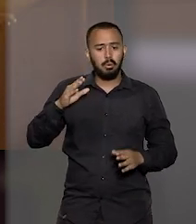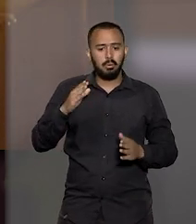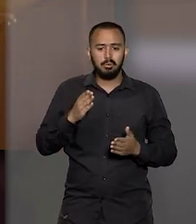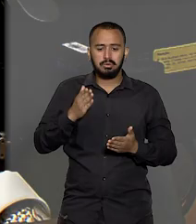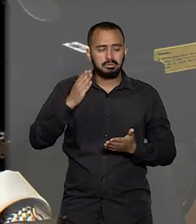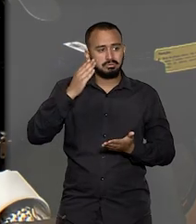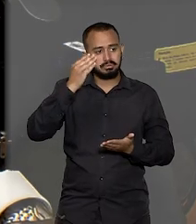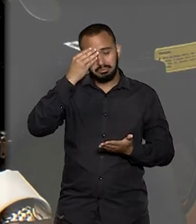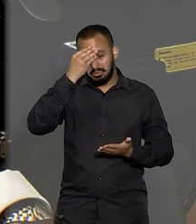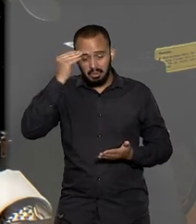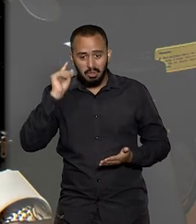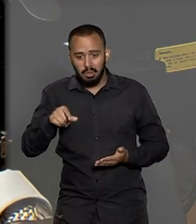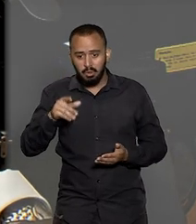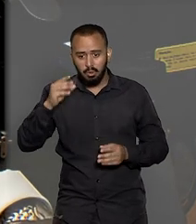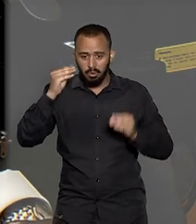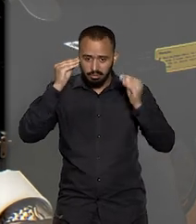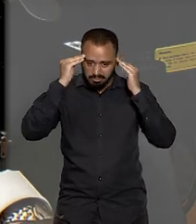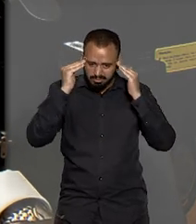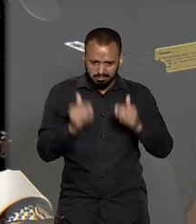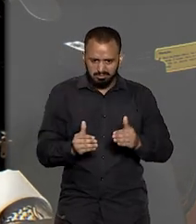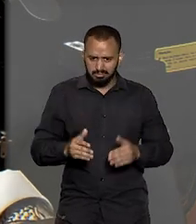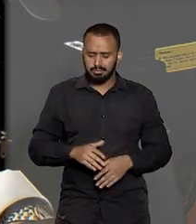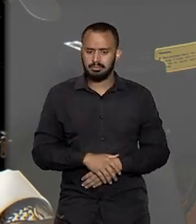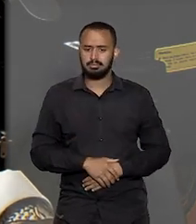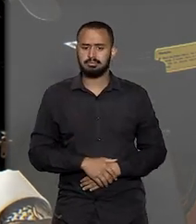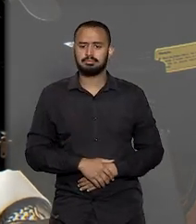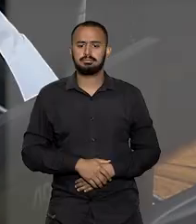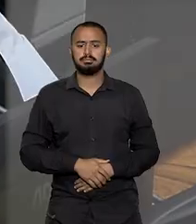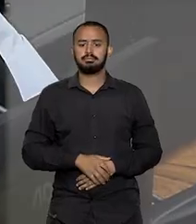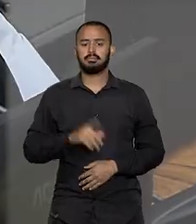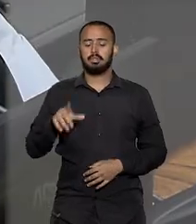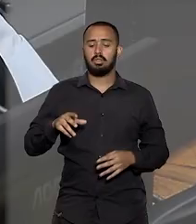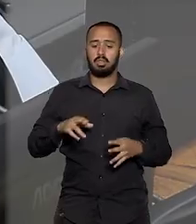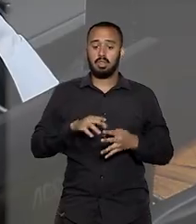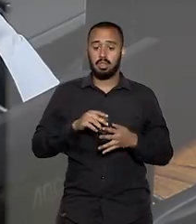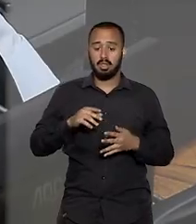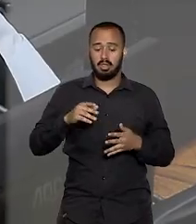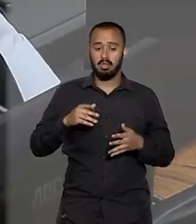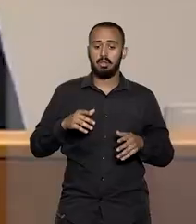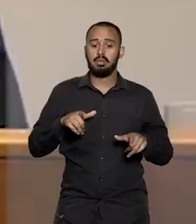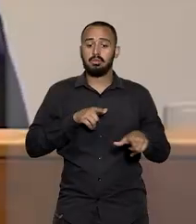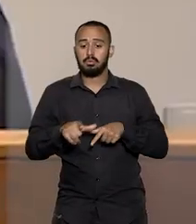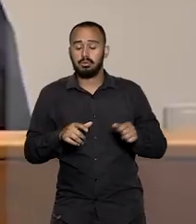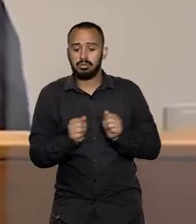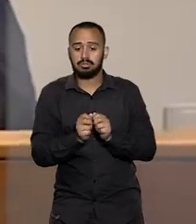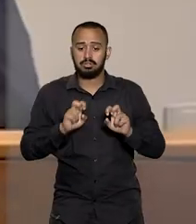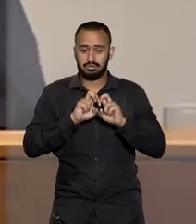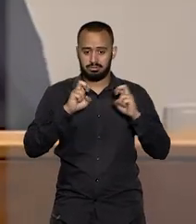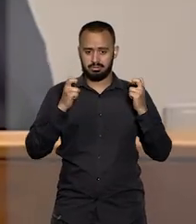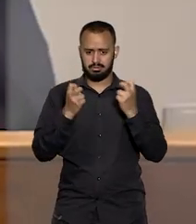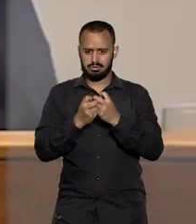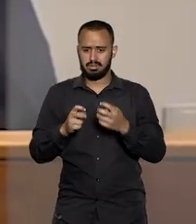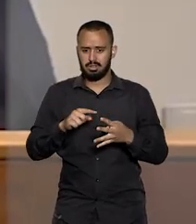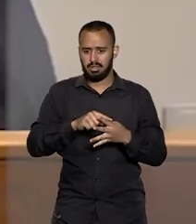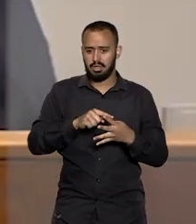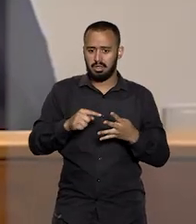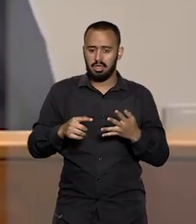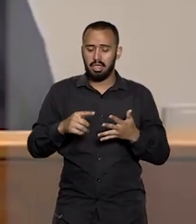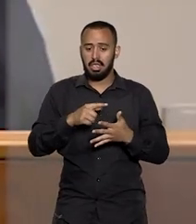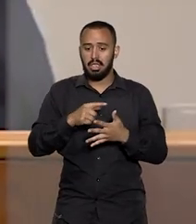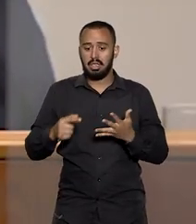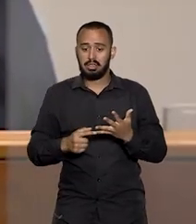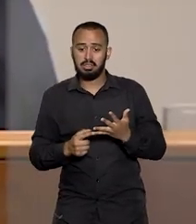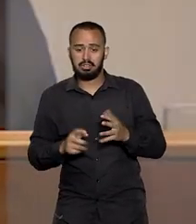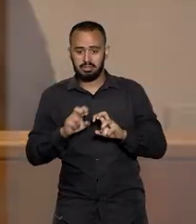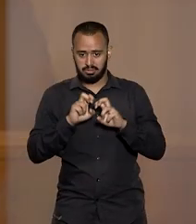convicções. Atuou na quinta turma, na terceira sessão, na Corte Especial. Teve